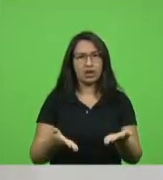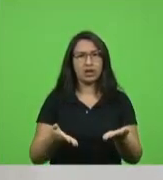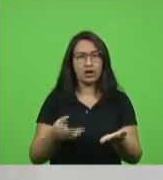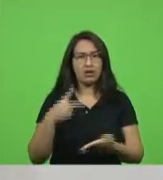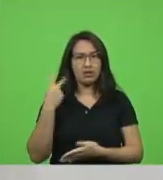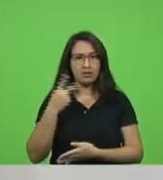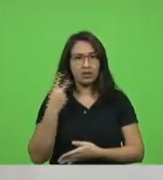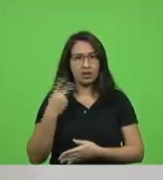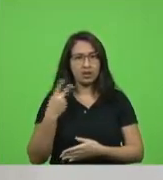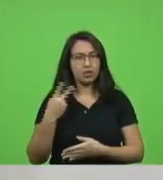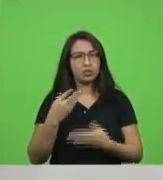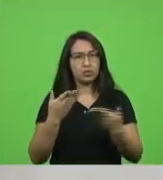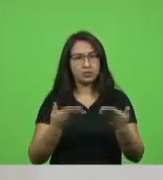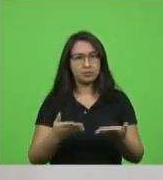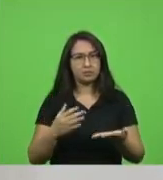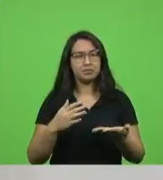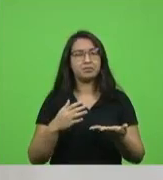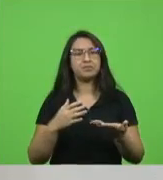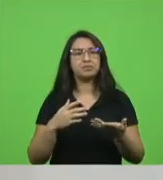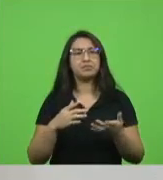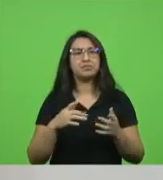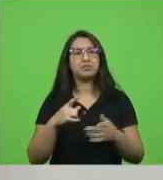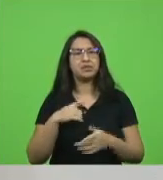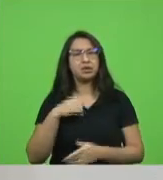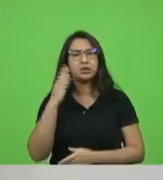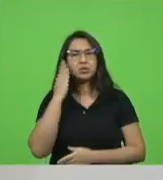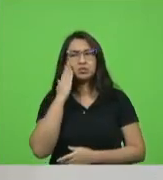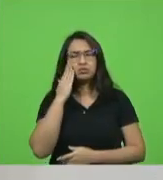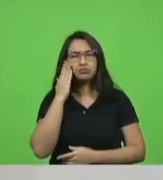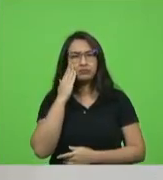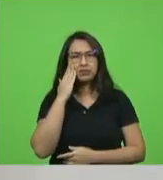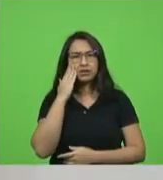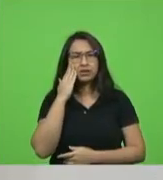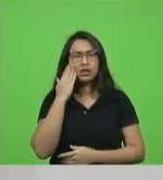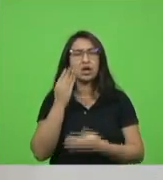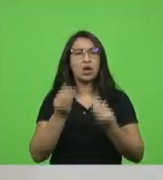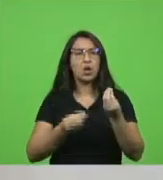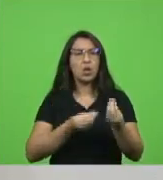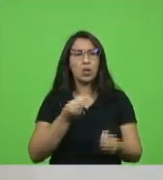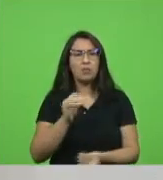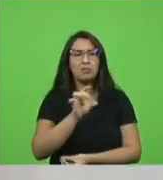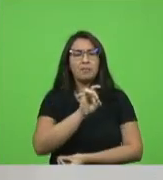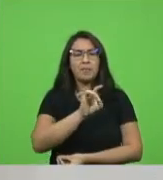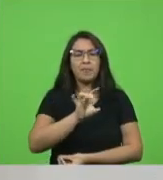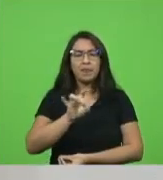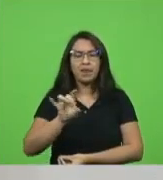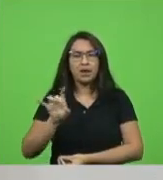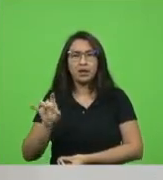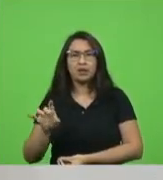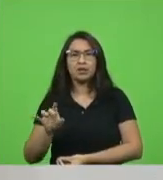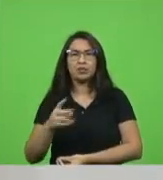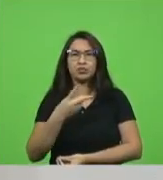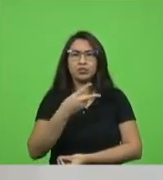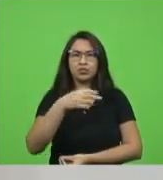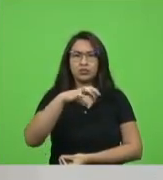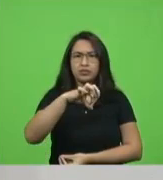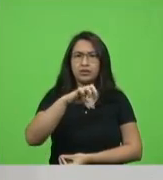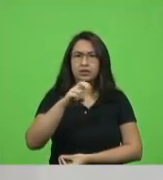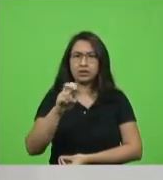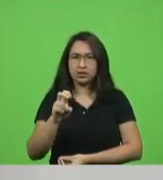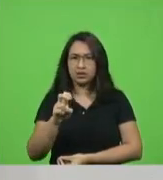Blumenau e eu sei que a vida acontece em cada um dos 295